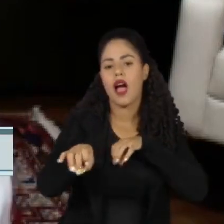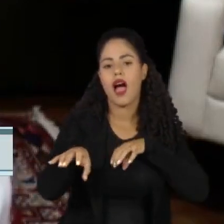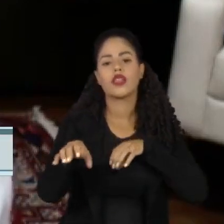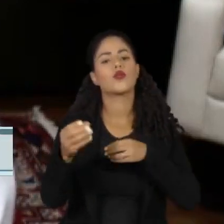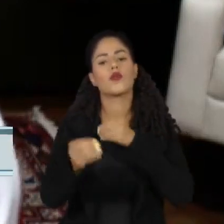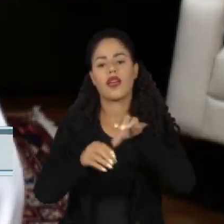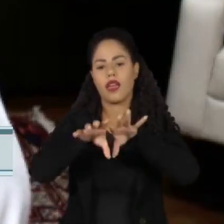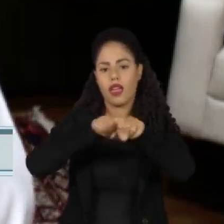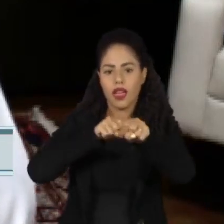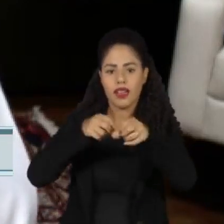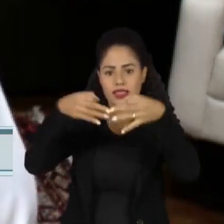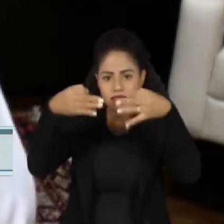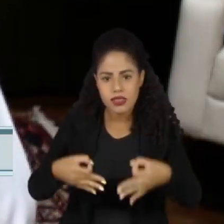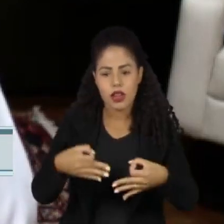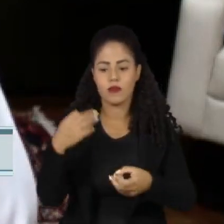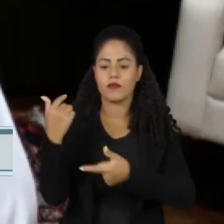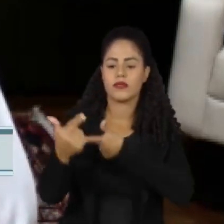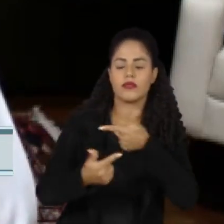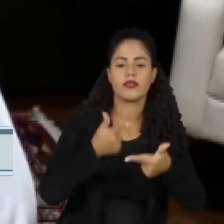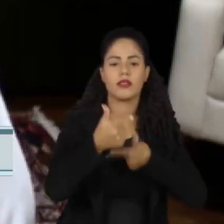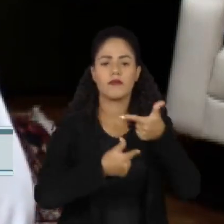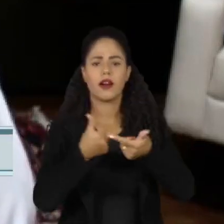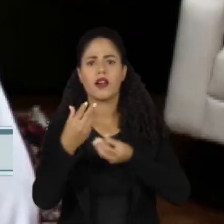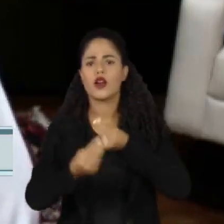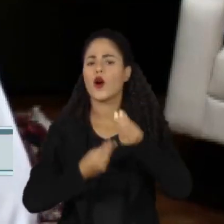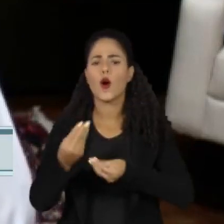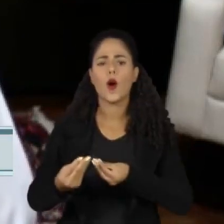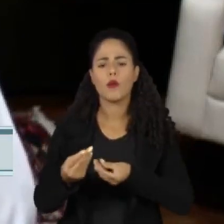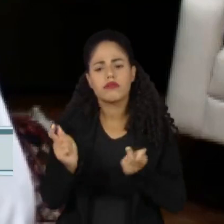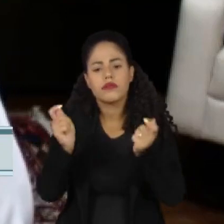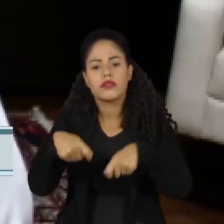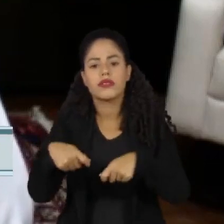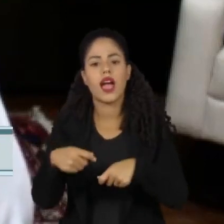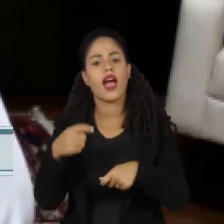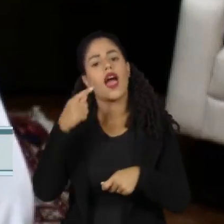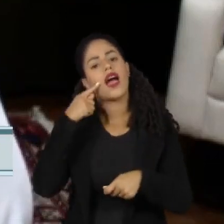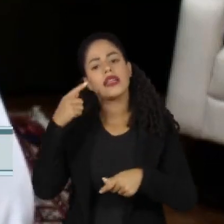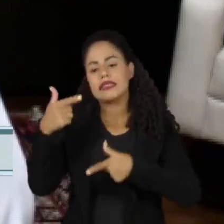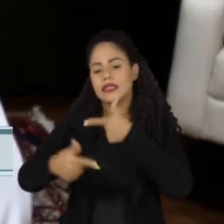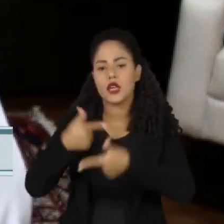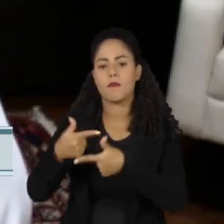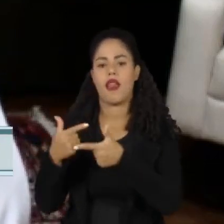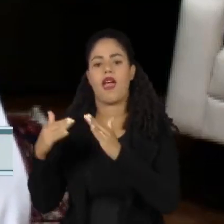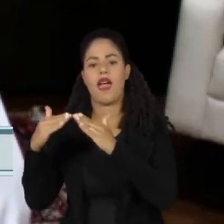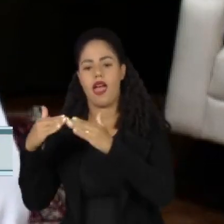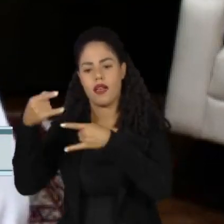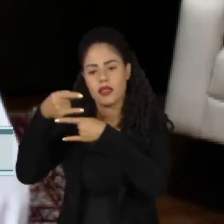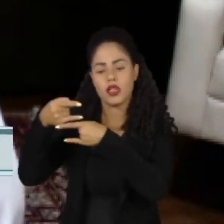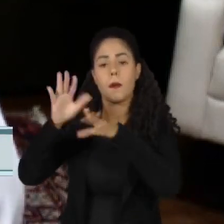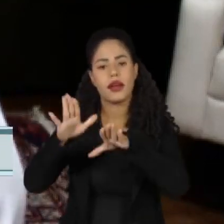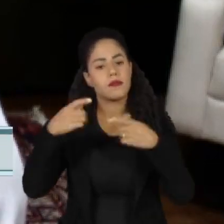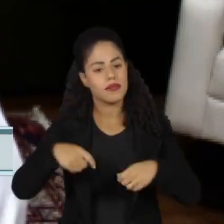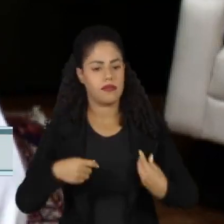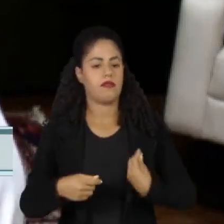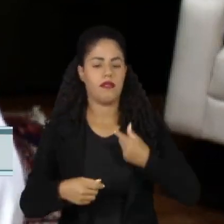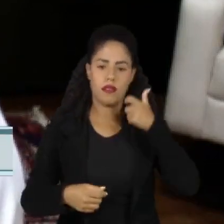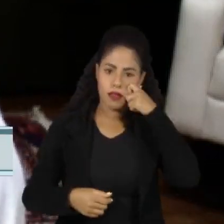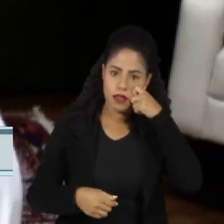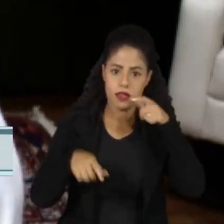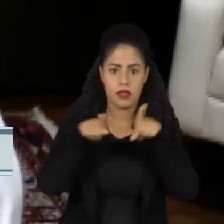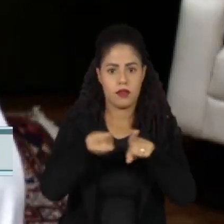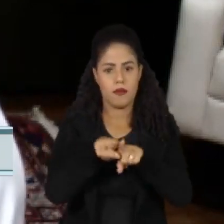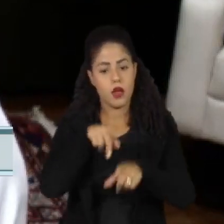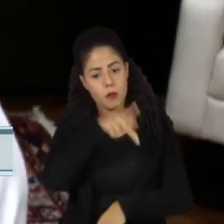o hibridismo. Você trabalha como você pode no remoto, mas não abre mão do presencial. O professor